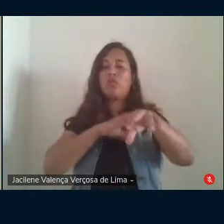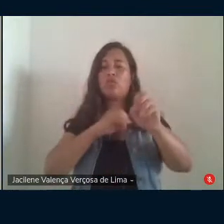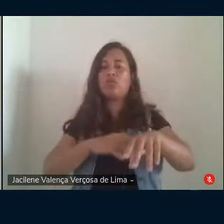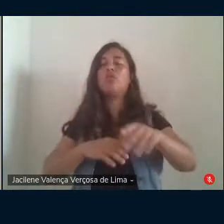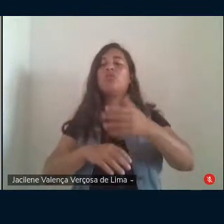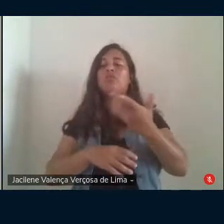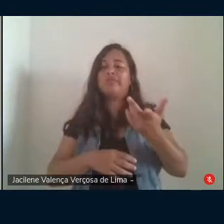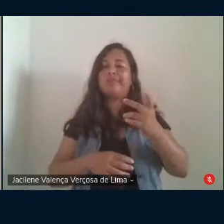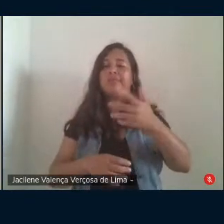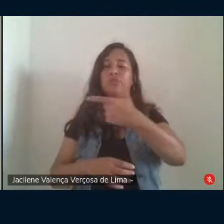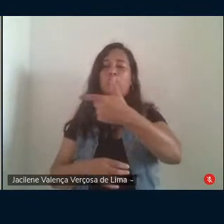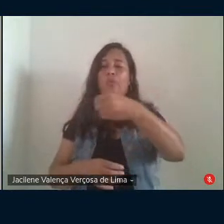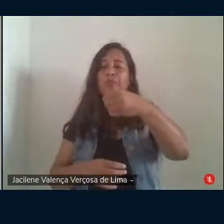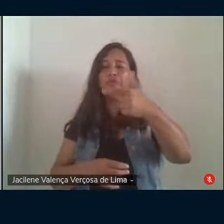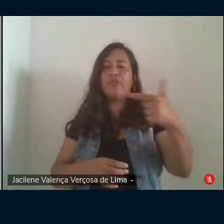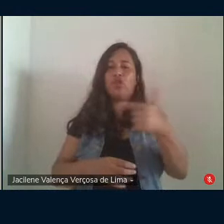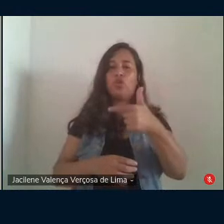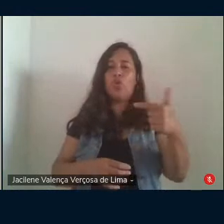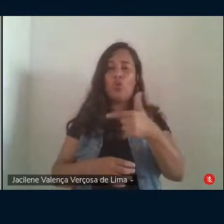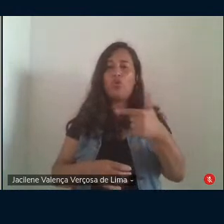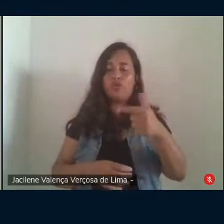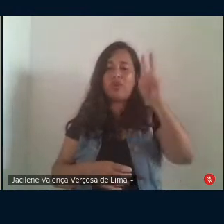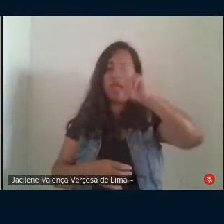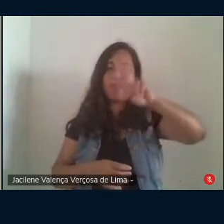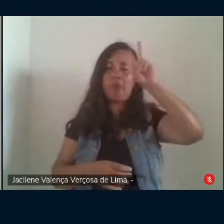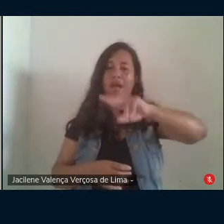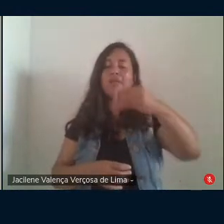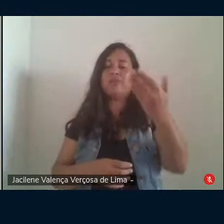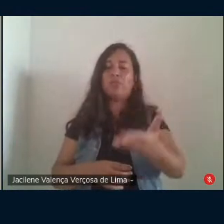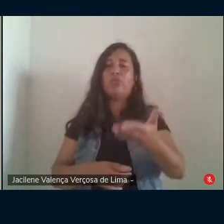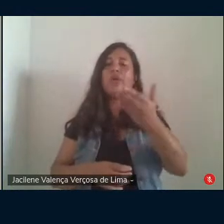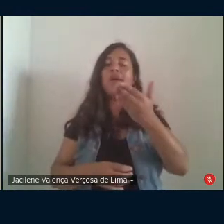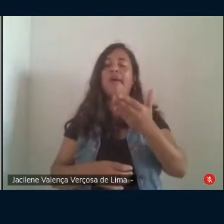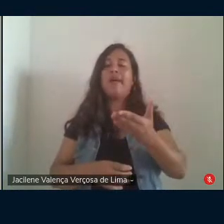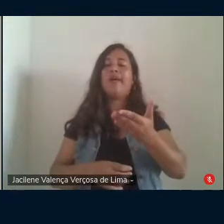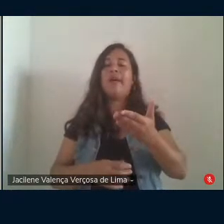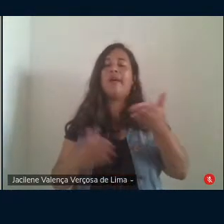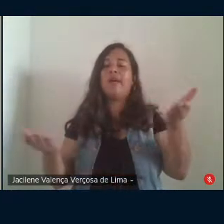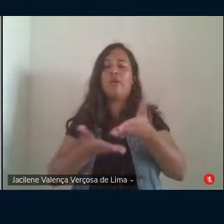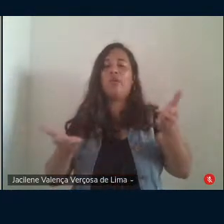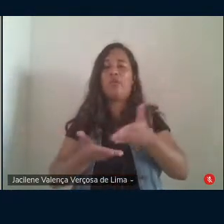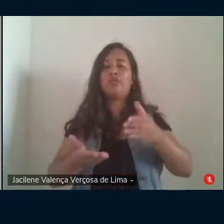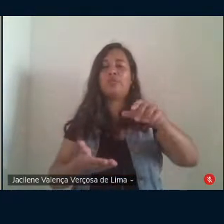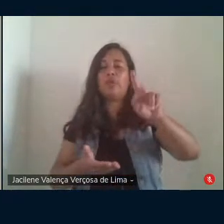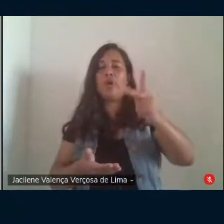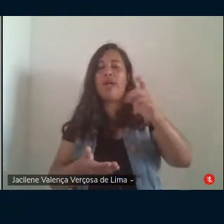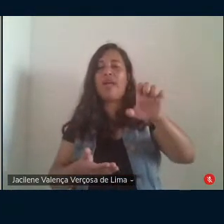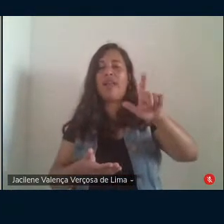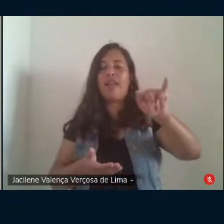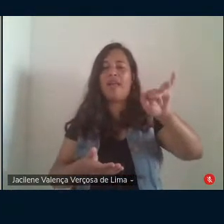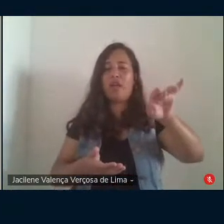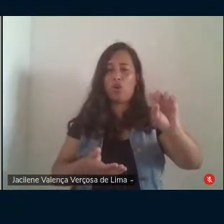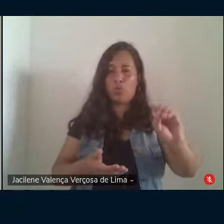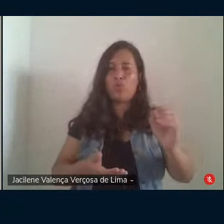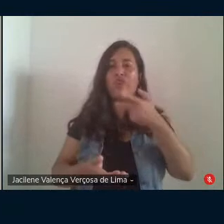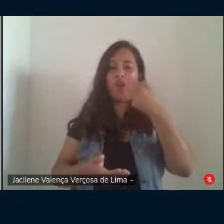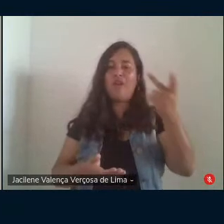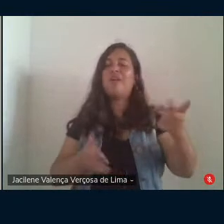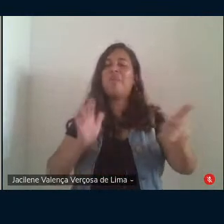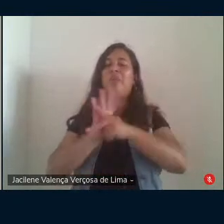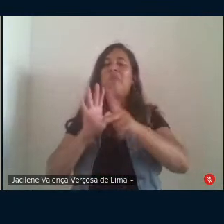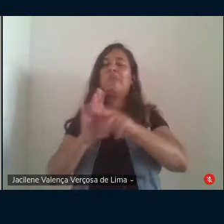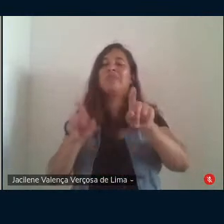2022 muito bem lembrado pelo hoje pelo Heleno é também muito apropriado para